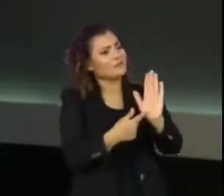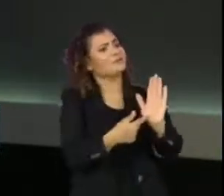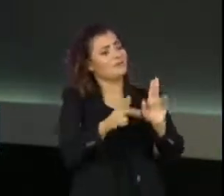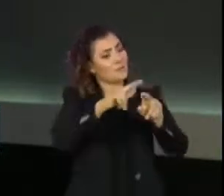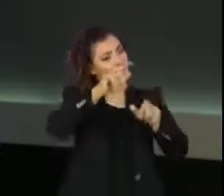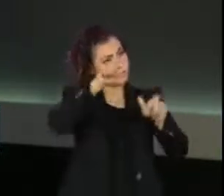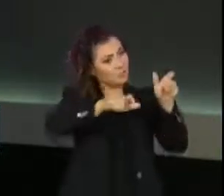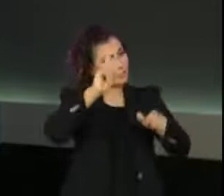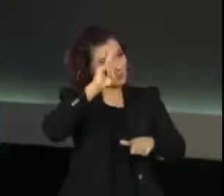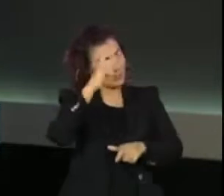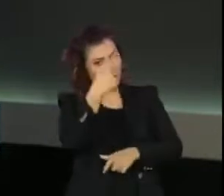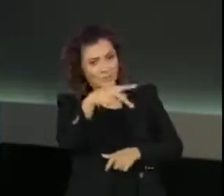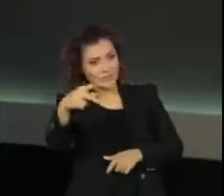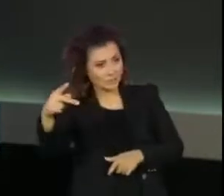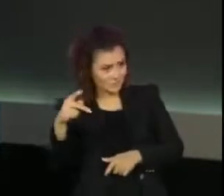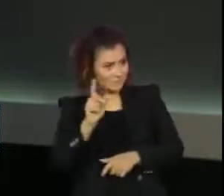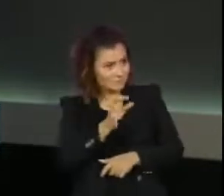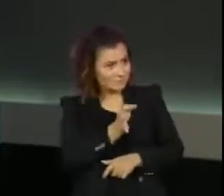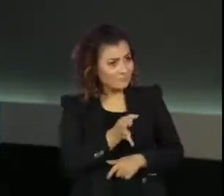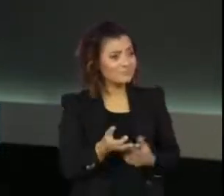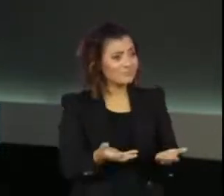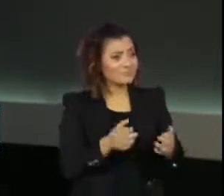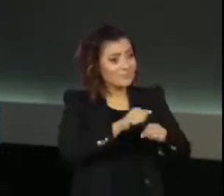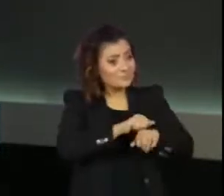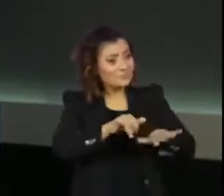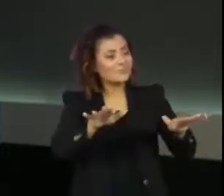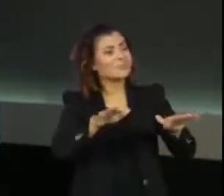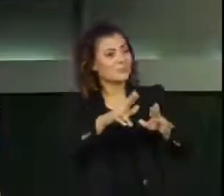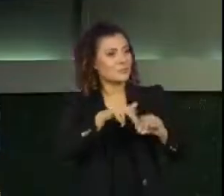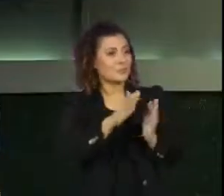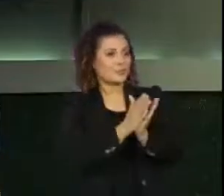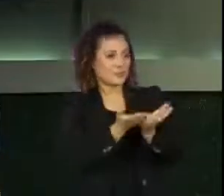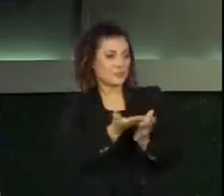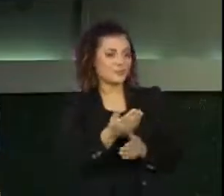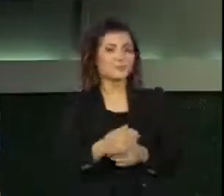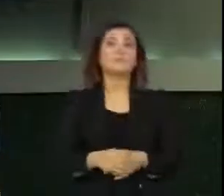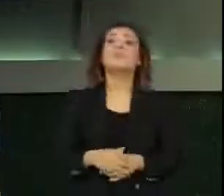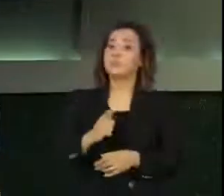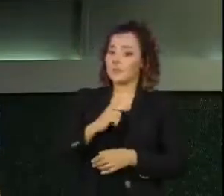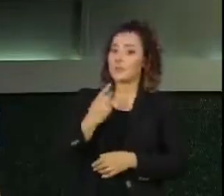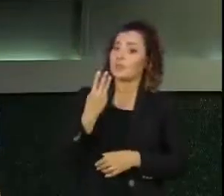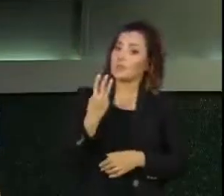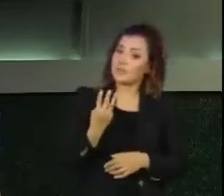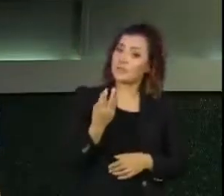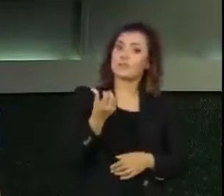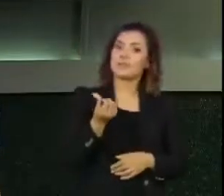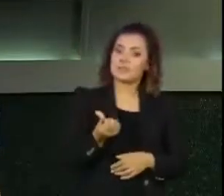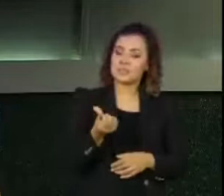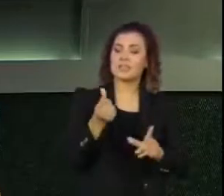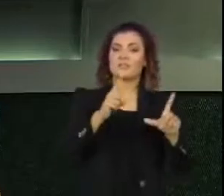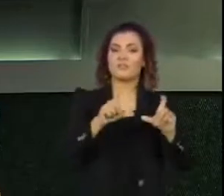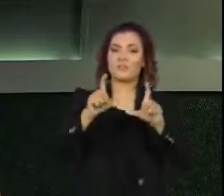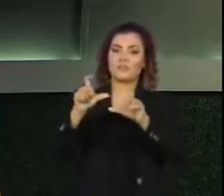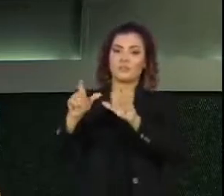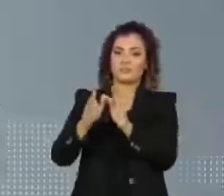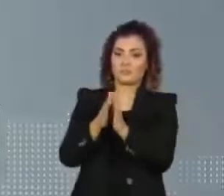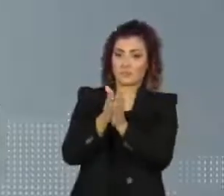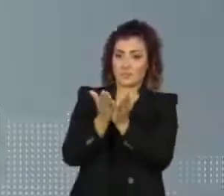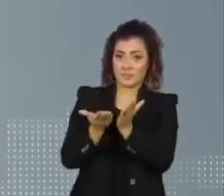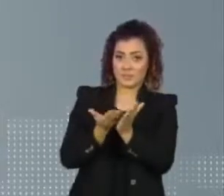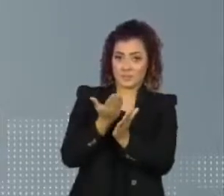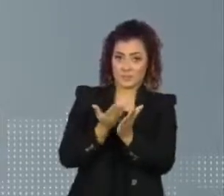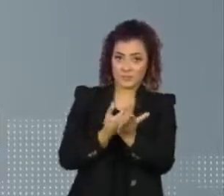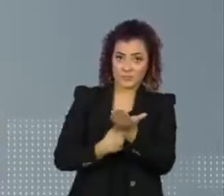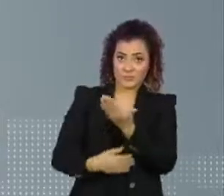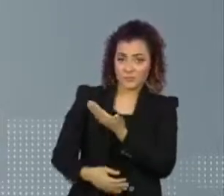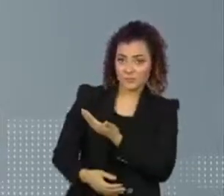histórias que foram conhecidas, que serão conhecidas com o livro. São 36 retratos que aparecem no livro, na